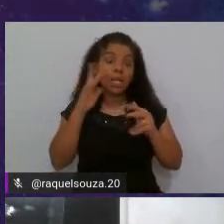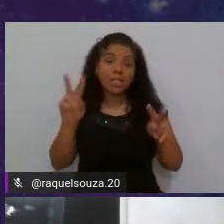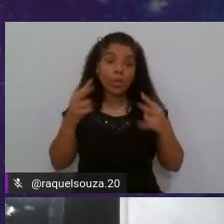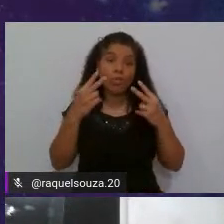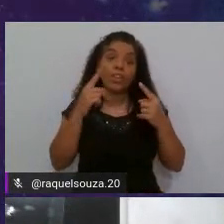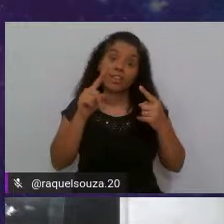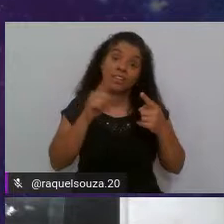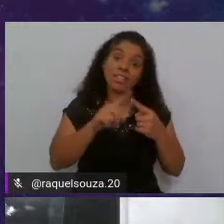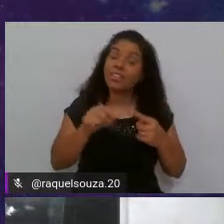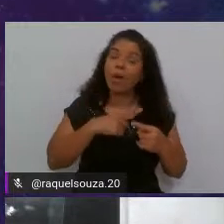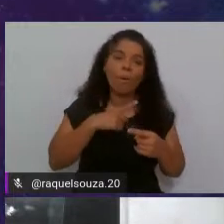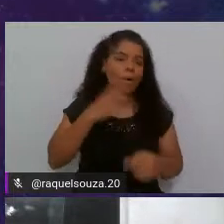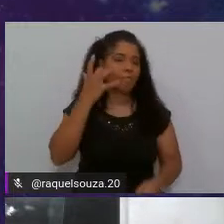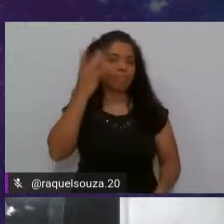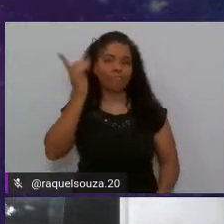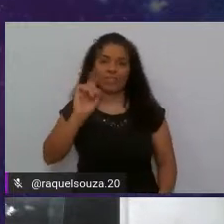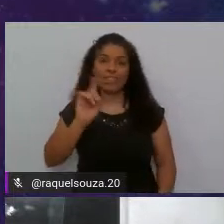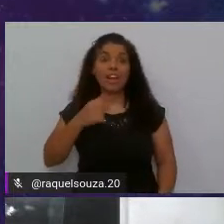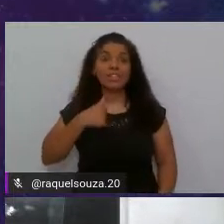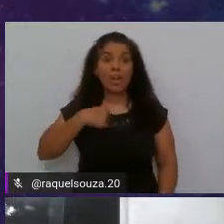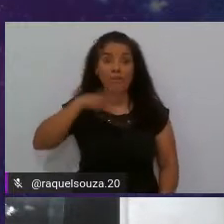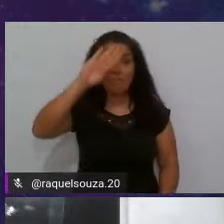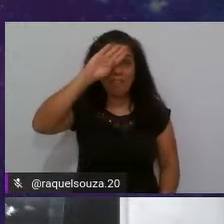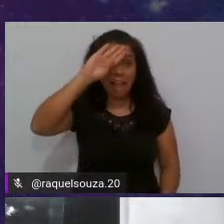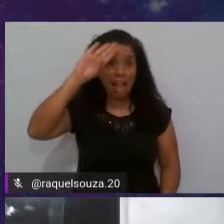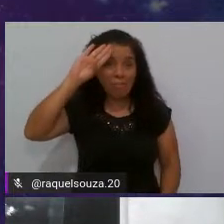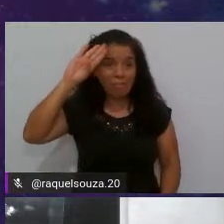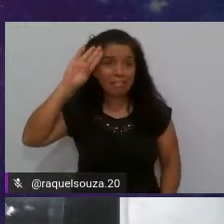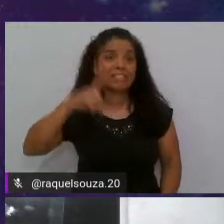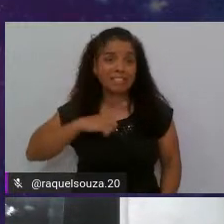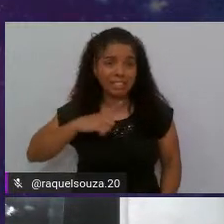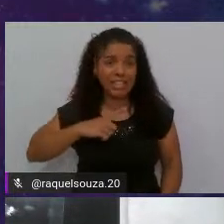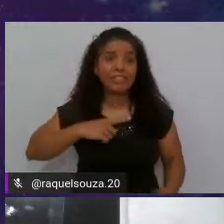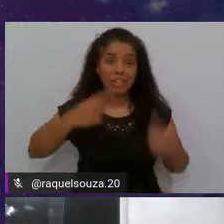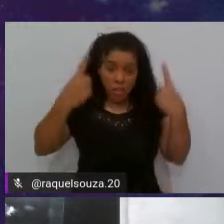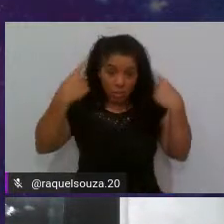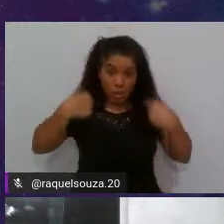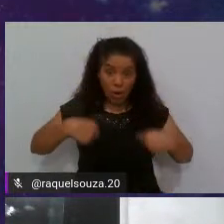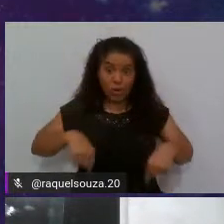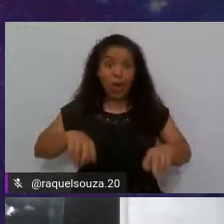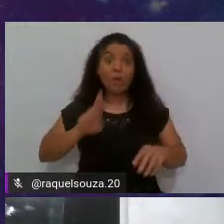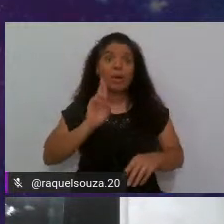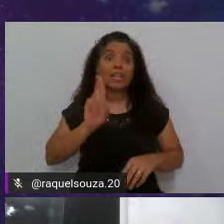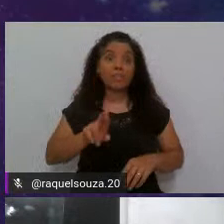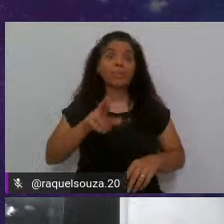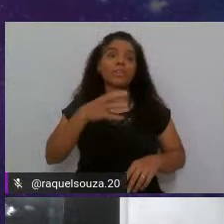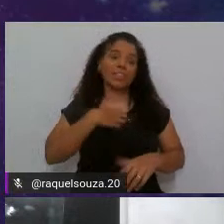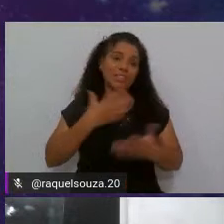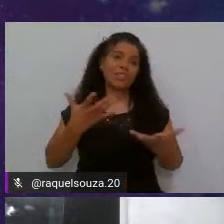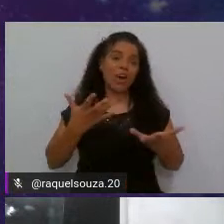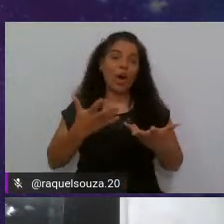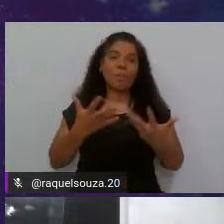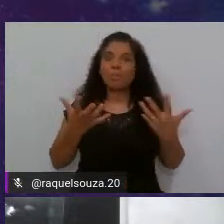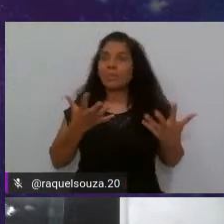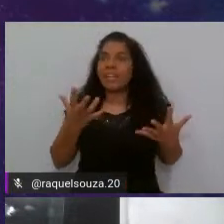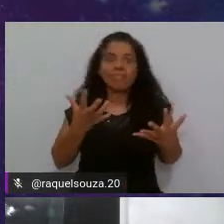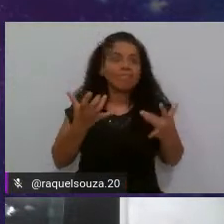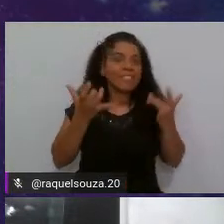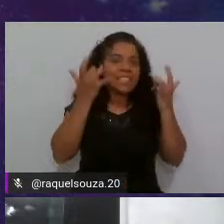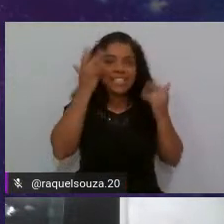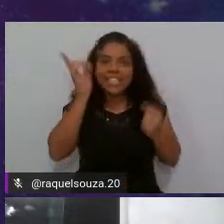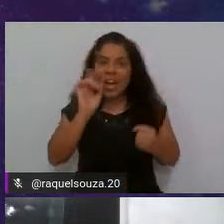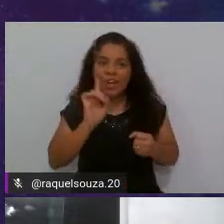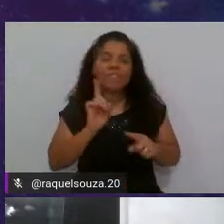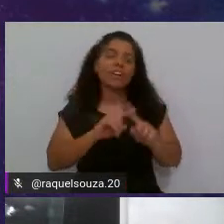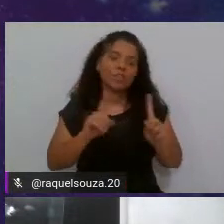não foi fácil, eu tive até febre, assim, meu corpo, né, respondeu dessa forma, porque não é fácil, mas eu